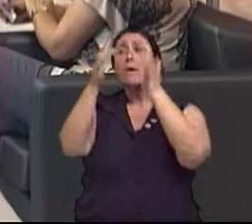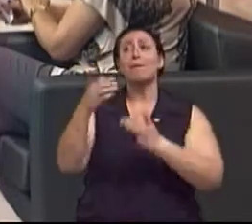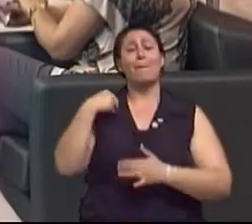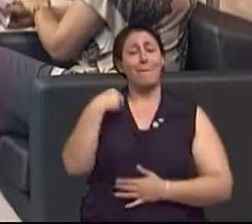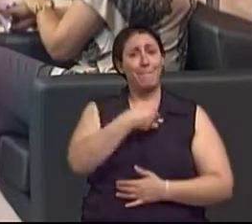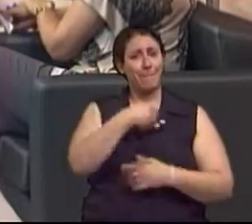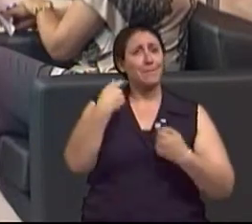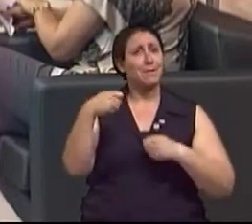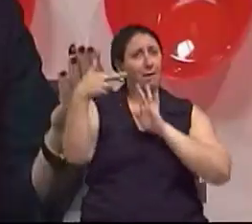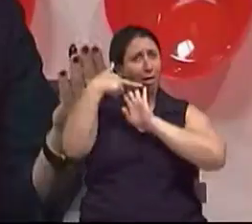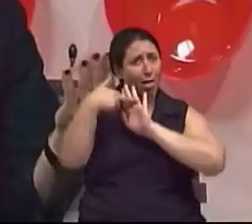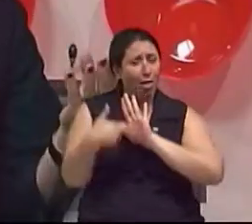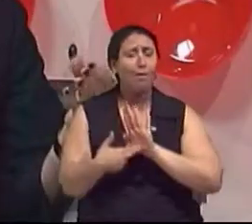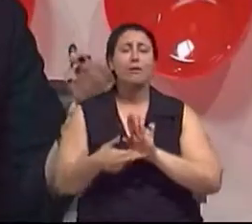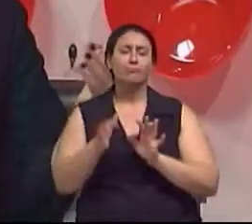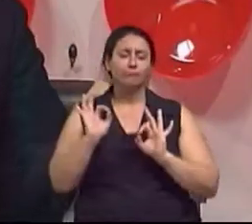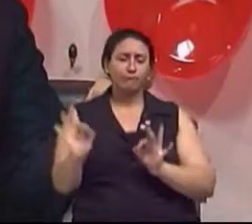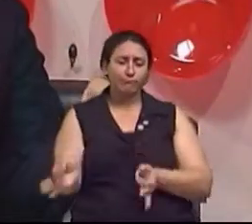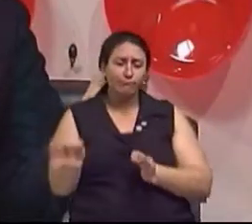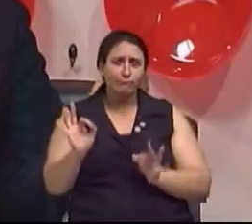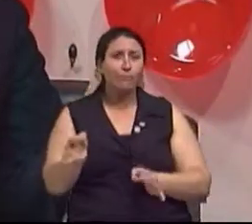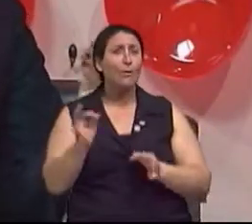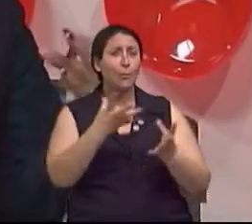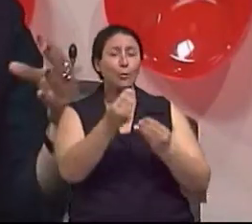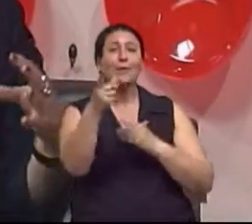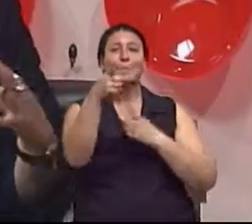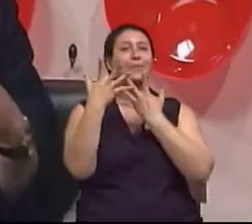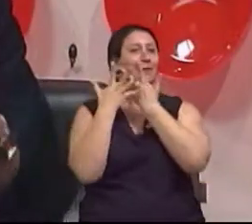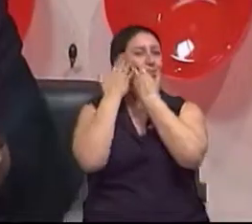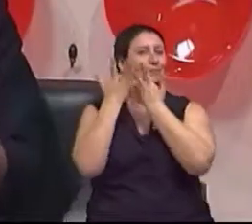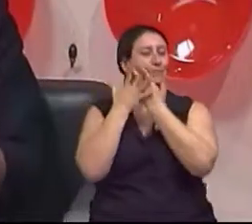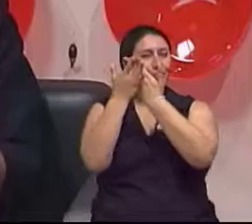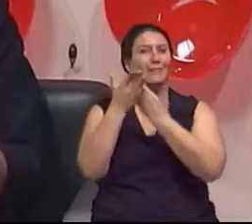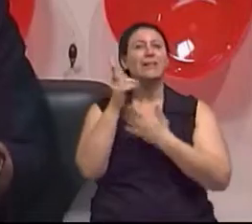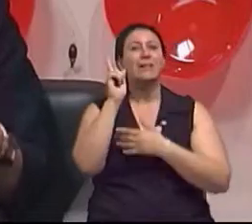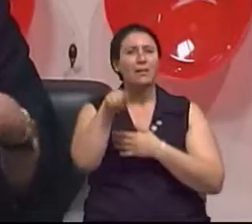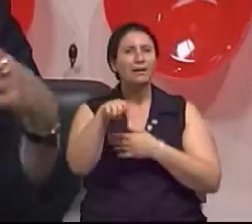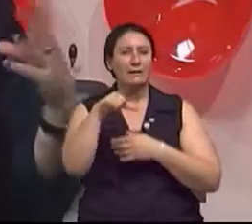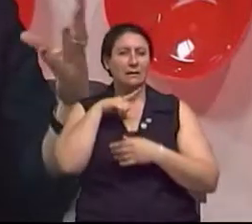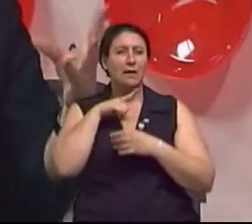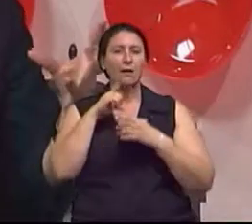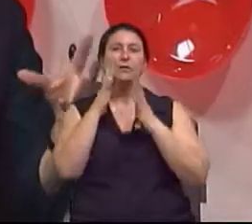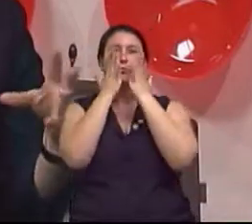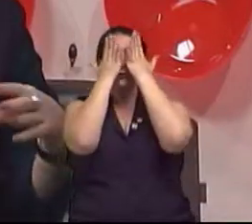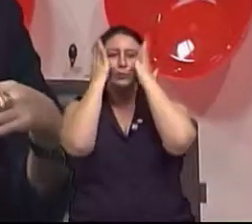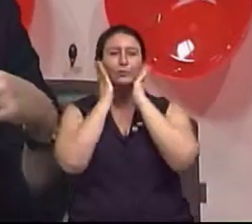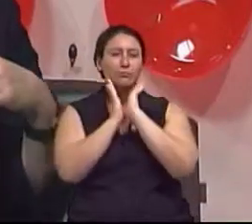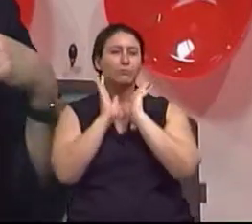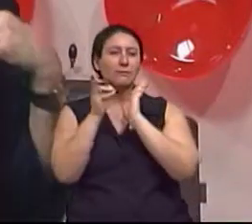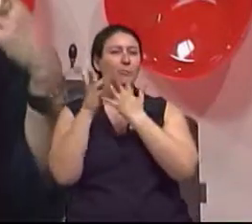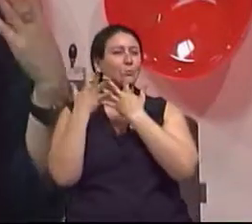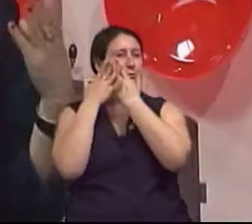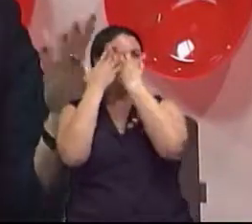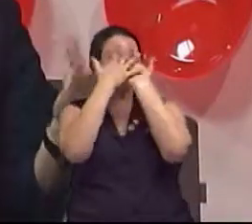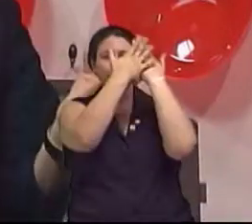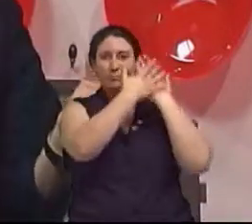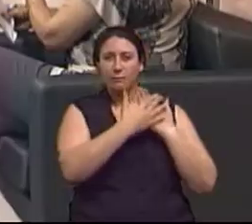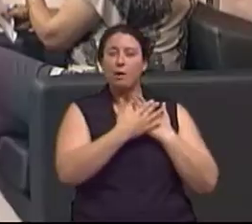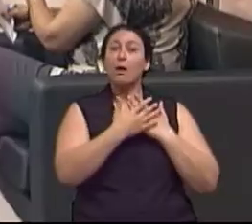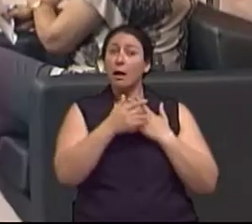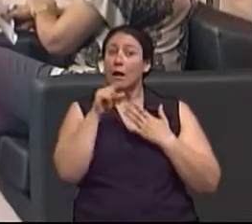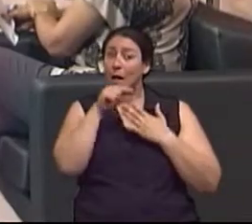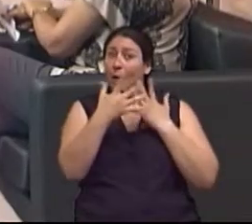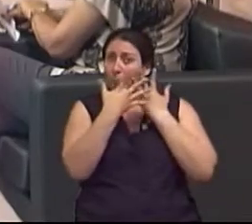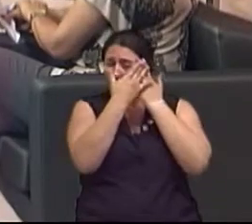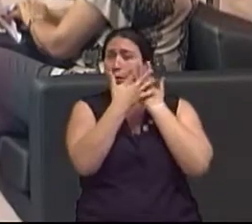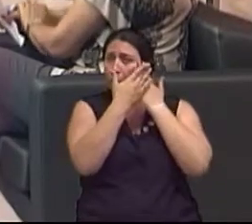Exatamente, isso a gente vê assim com muita frequência no peeling, que vai desde o peeling superficial, que a gente usa muito, não é? E é uma intervenção cirúrgica